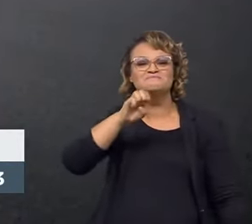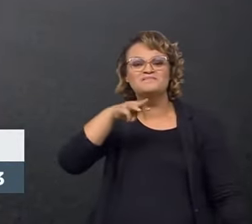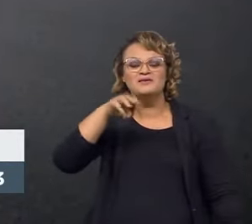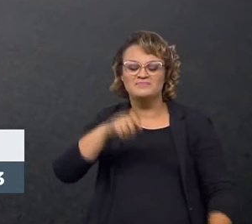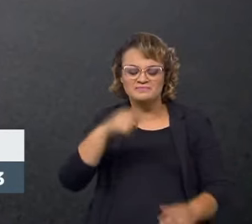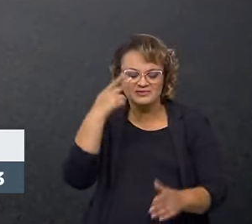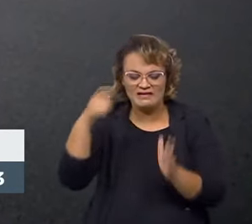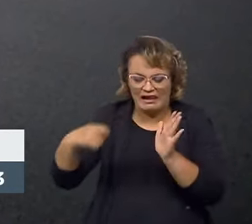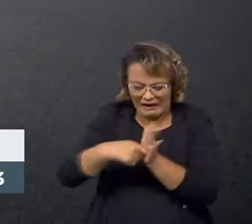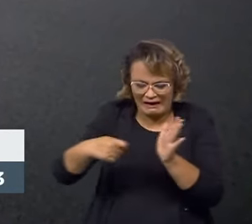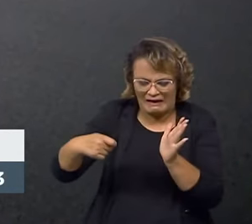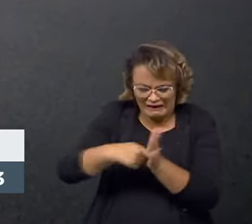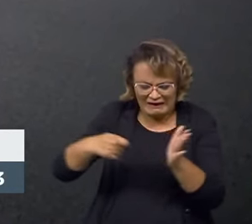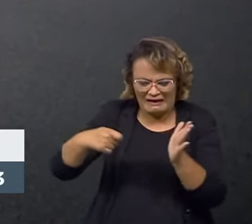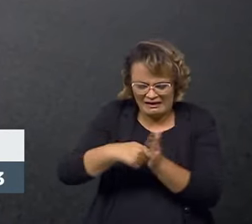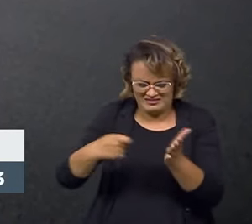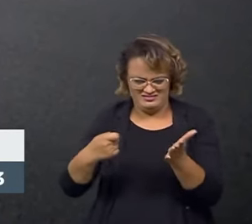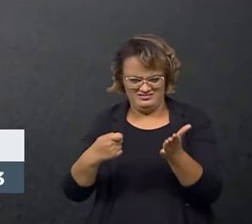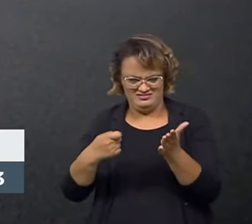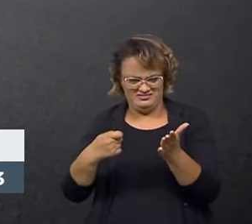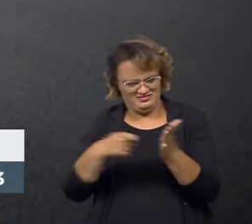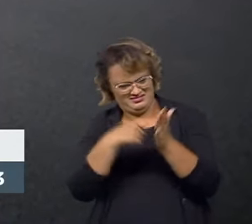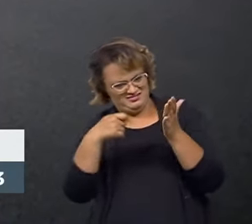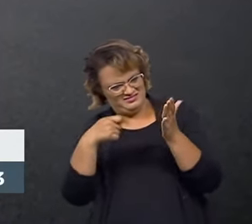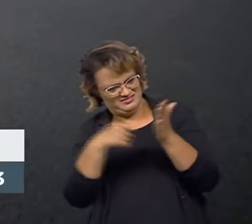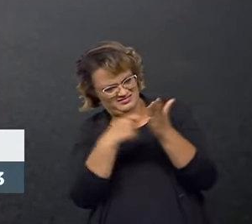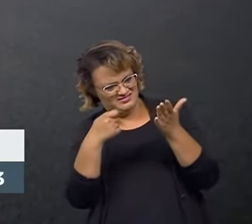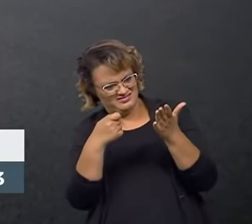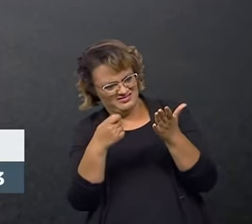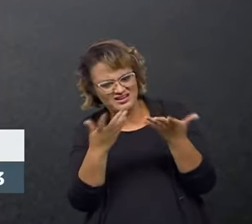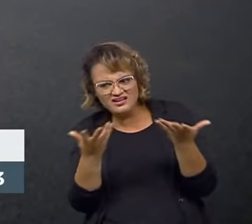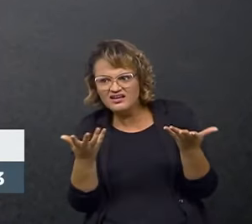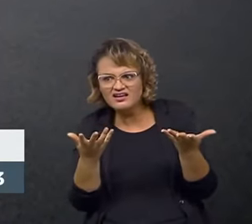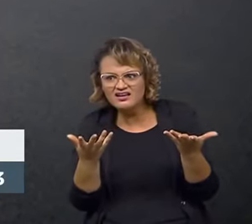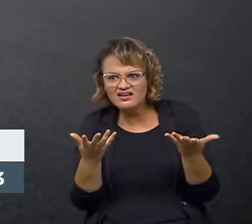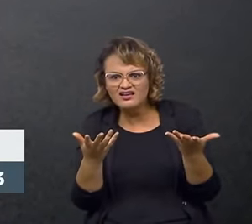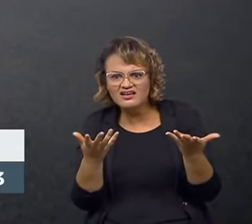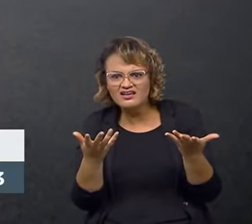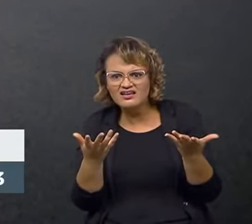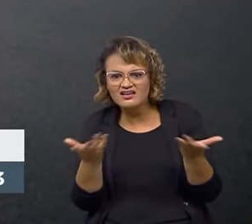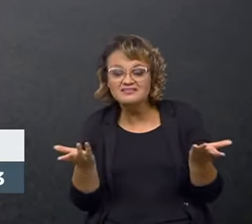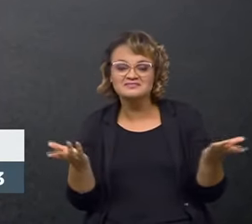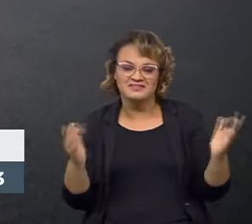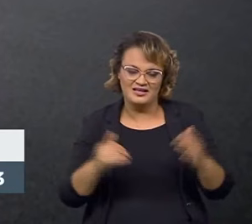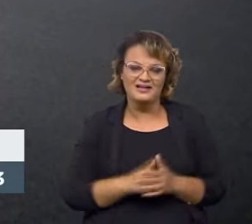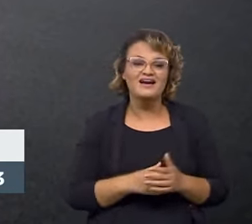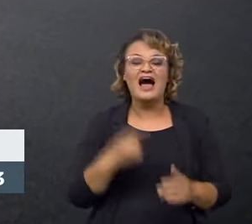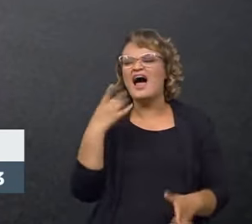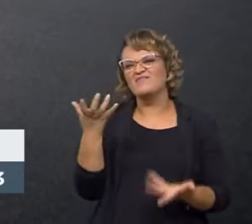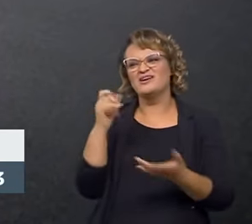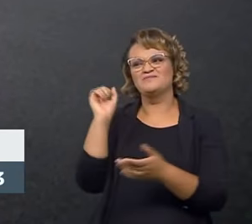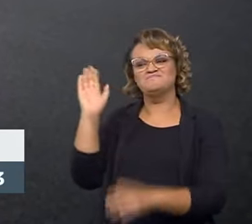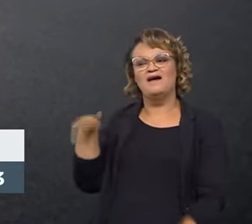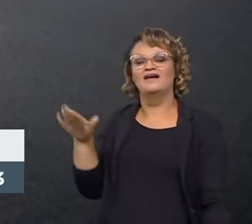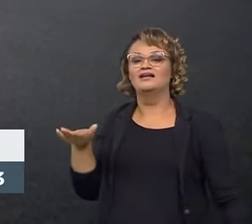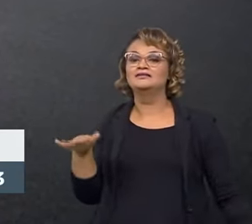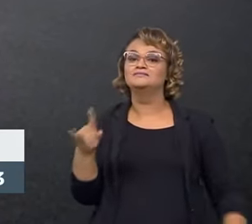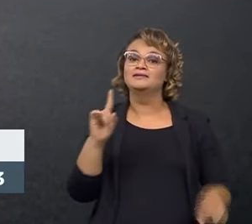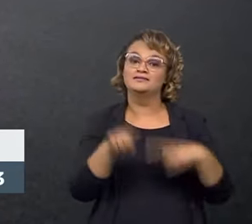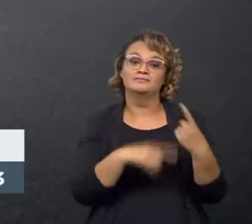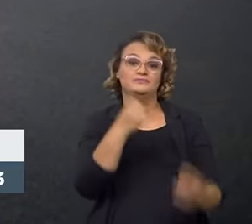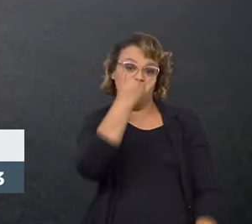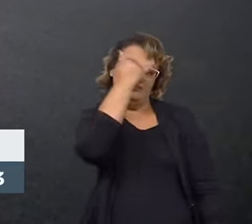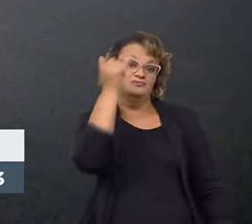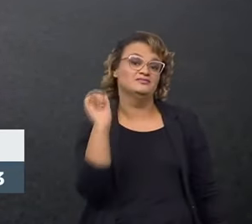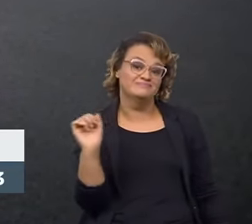plugando o carregador do celular e desaparecendo, porque você não sabe a procedência daquele produto e o risco. Exato. A gente quer sempre o mais barato, mas a não quer arcar com o o